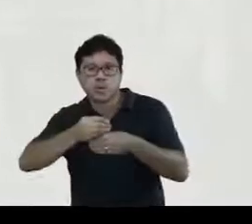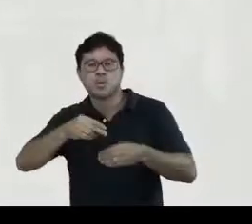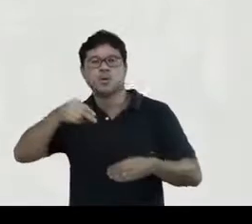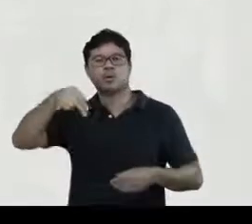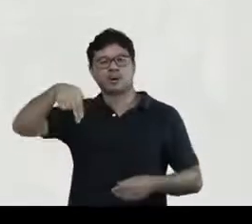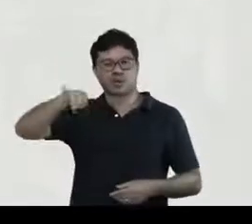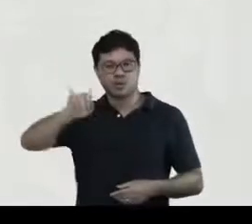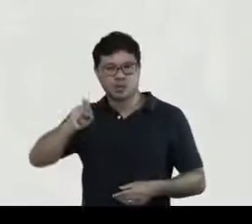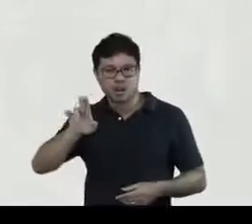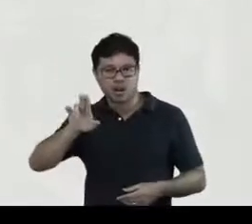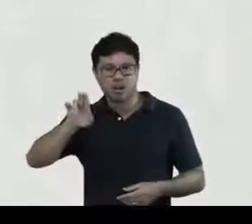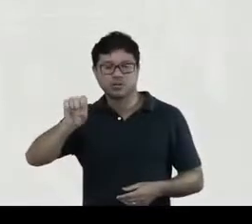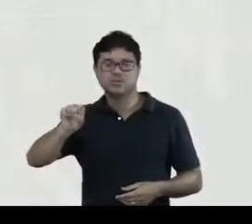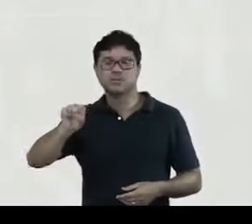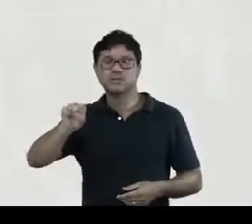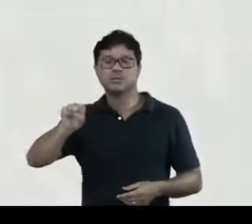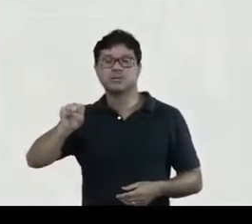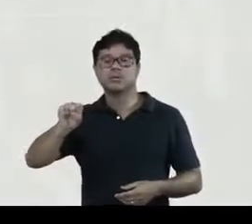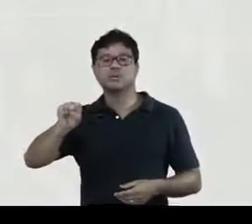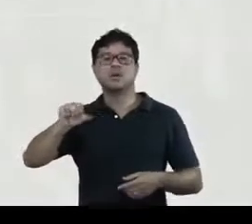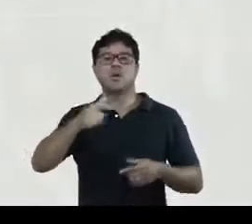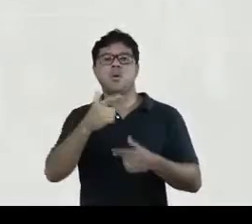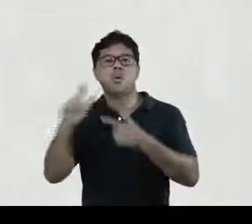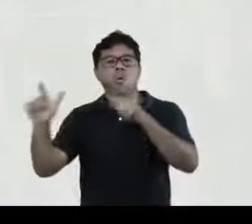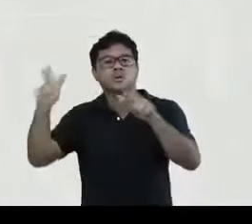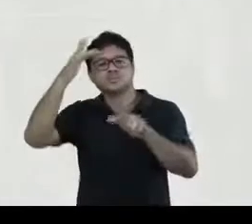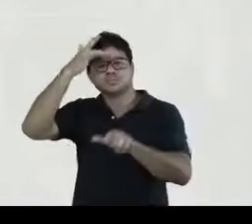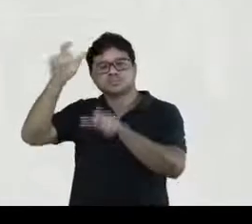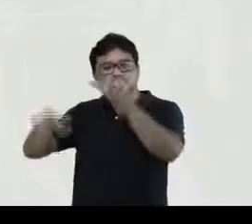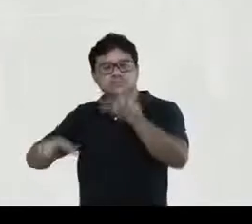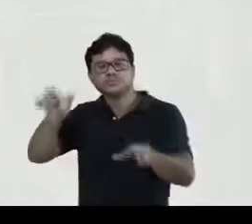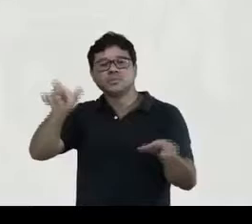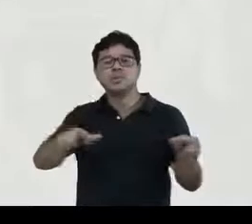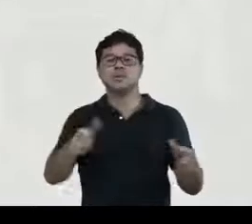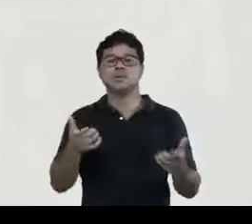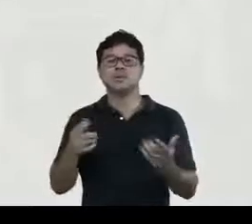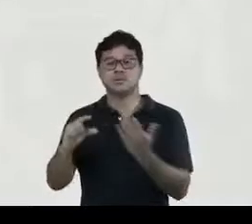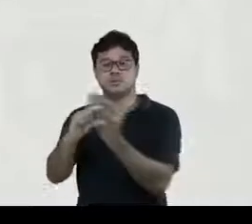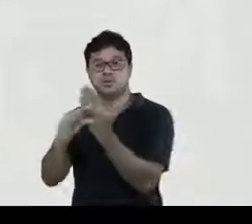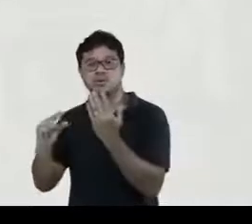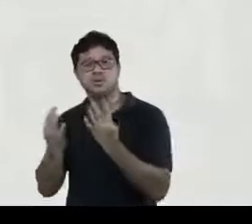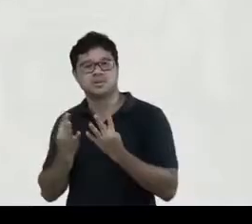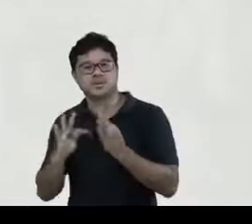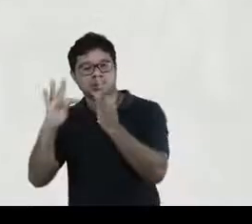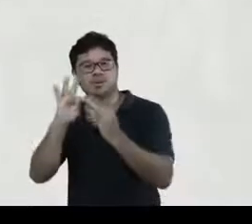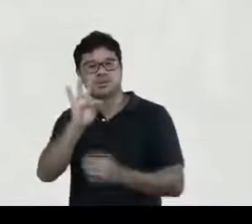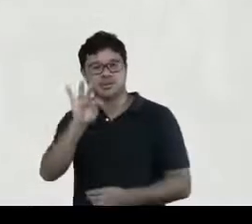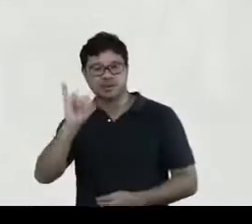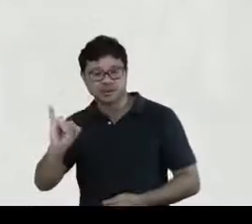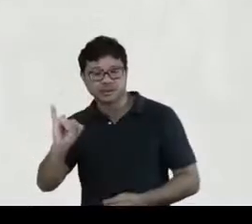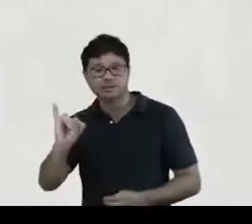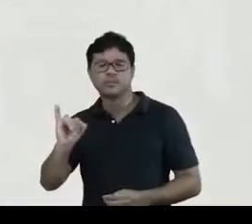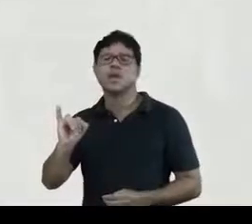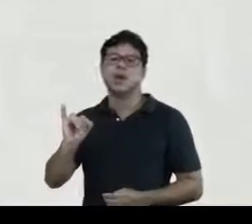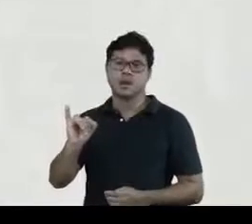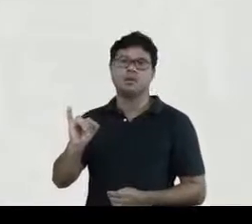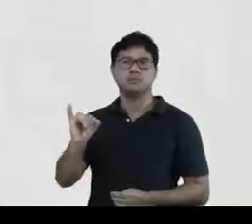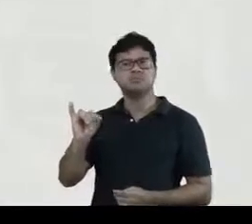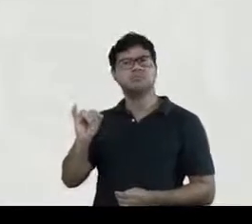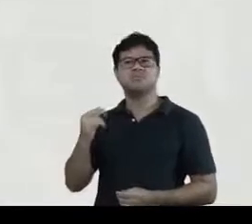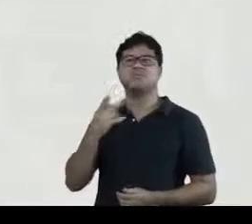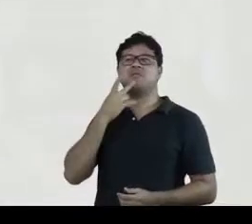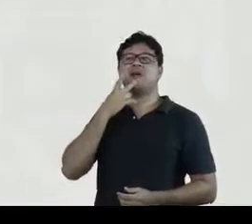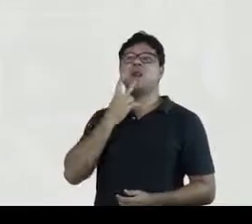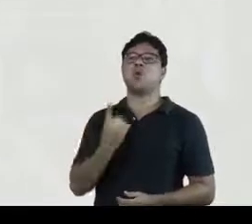Nicolaus machine learnings big data e tecnologias da informação seria uma